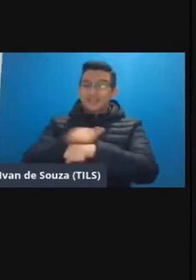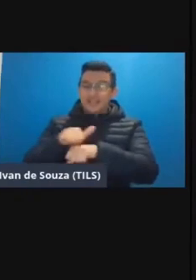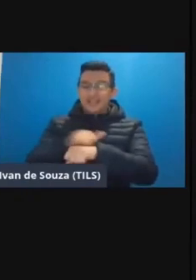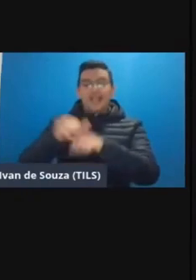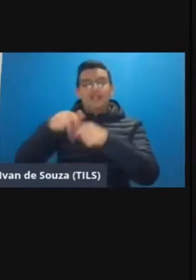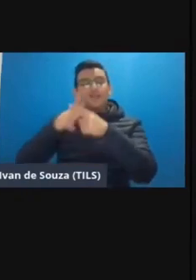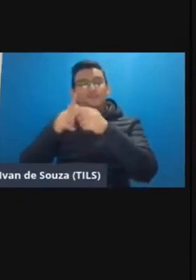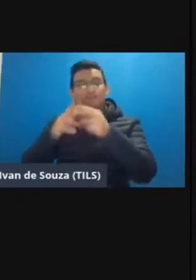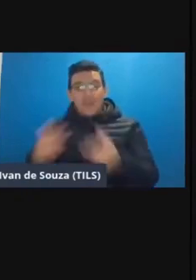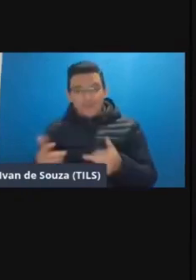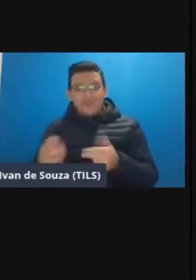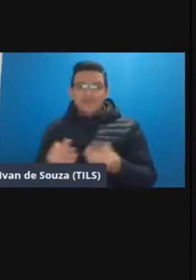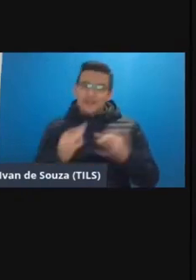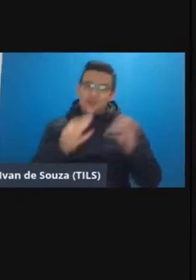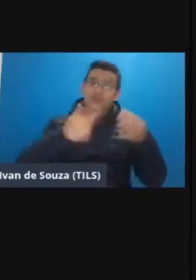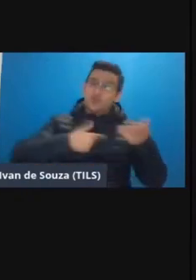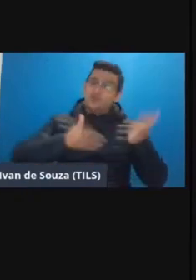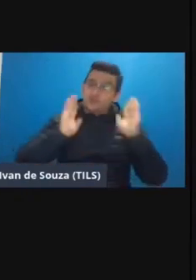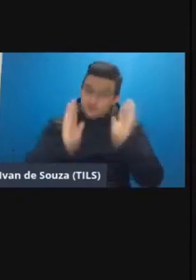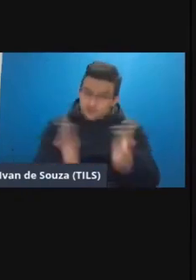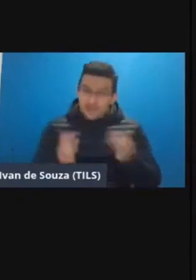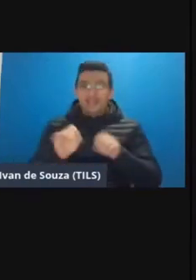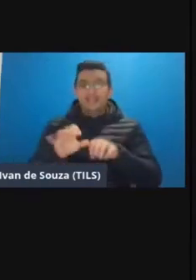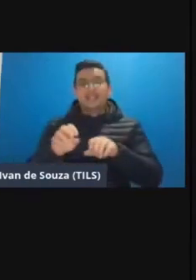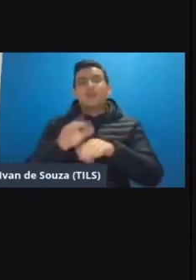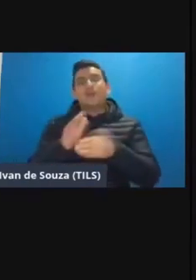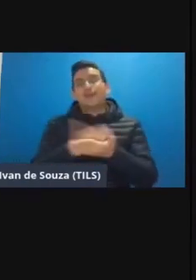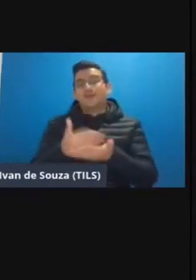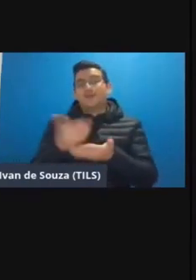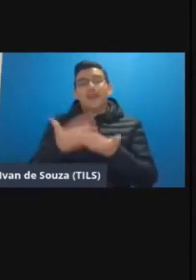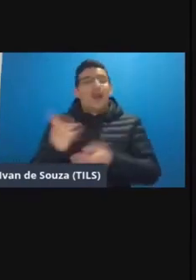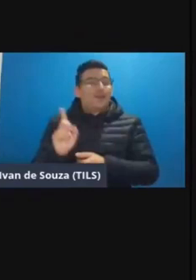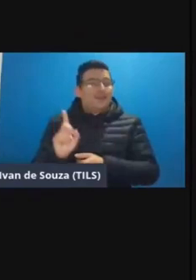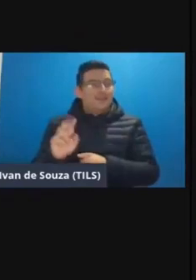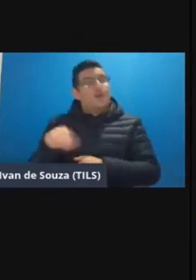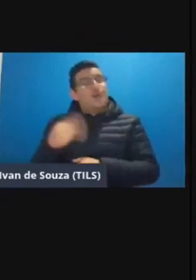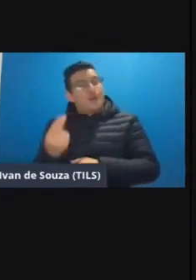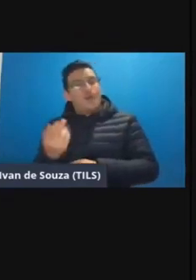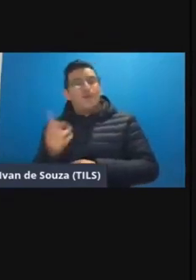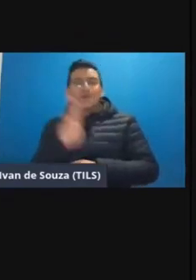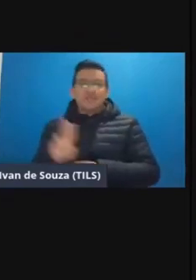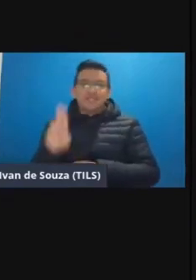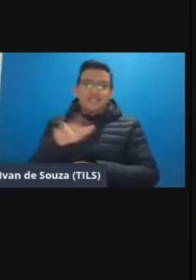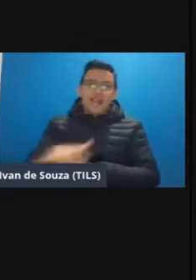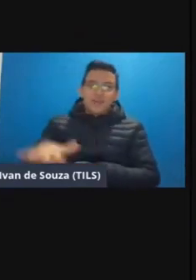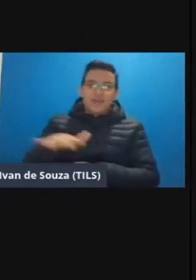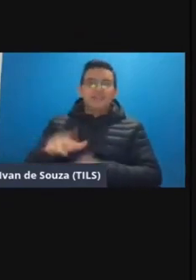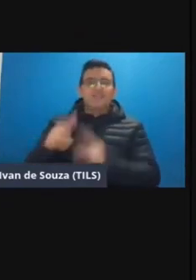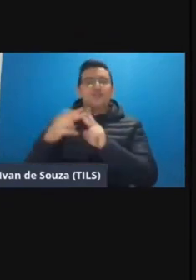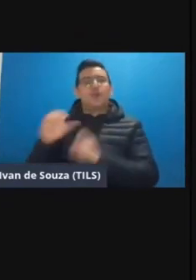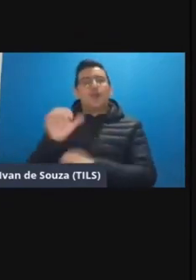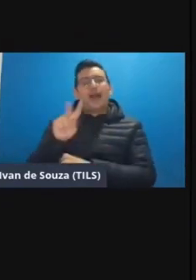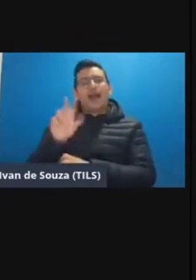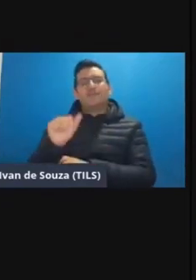ferramenta tecnológico eu já estou fazendo ensino híbrido na aula né ou então usar um ambiente virtual mas apenas